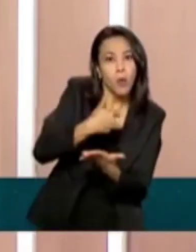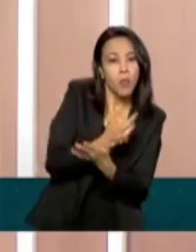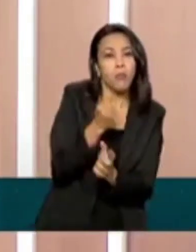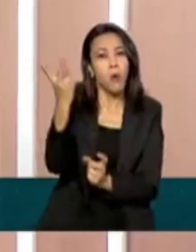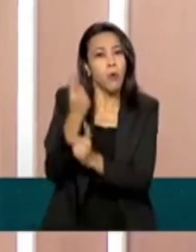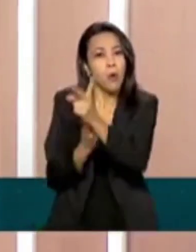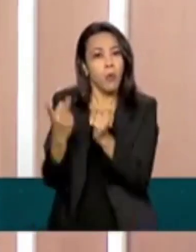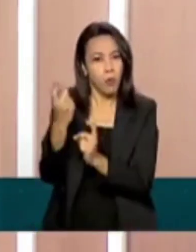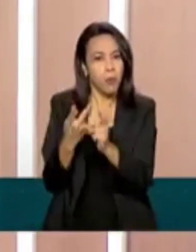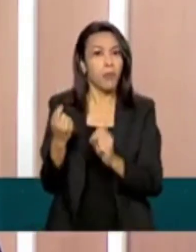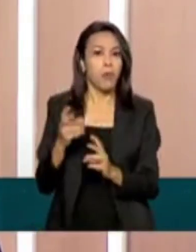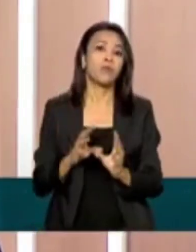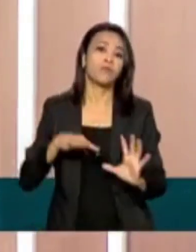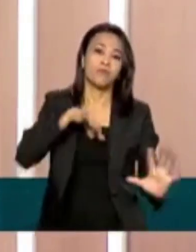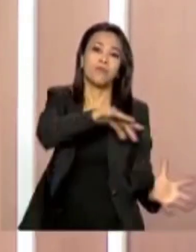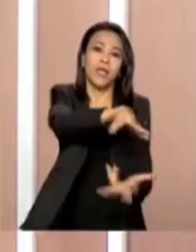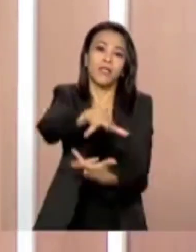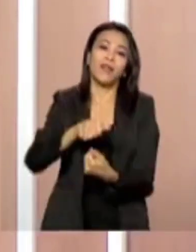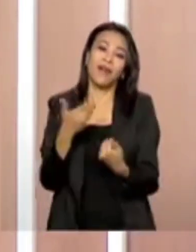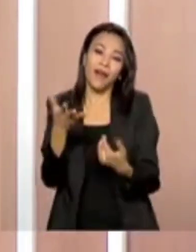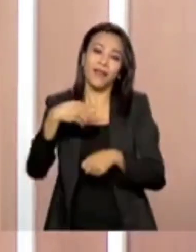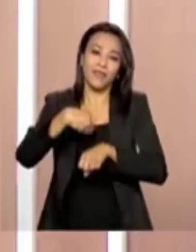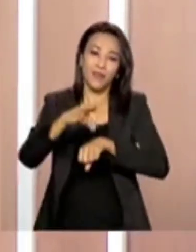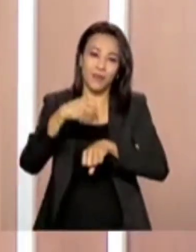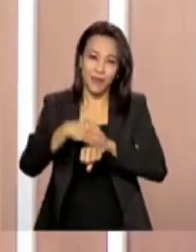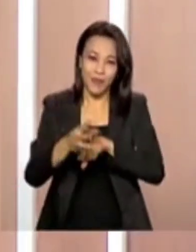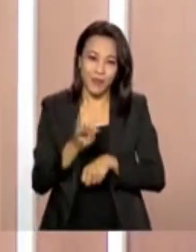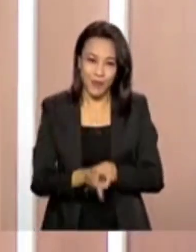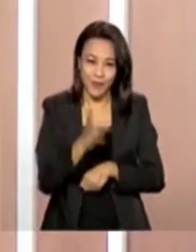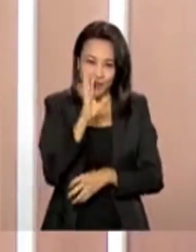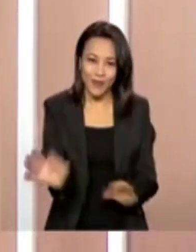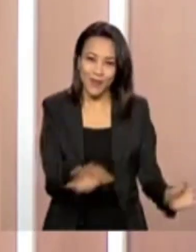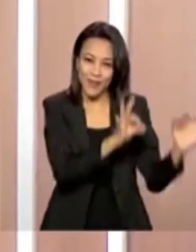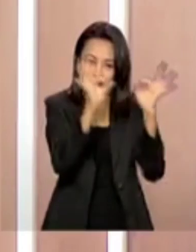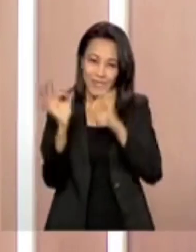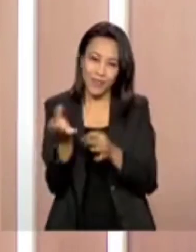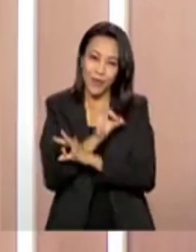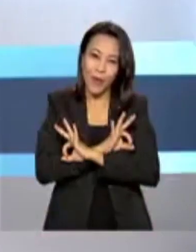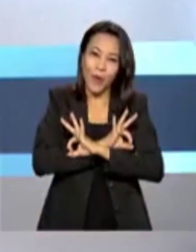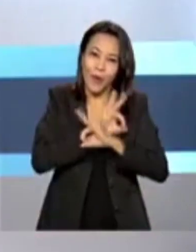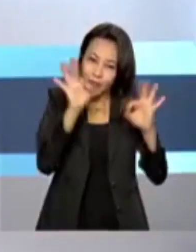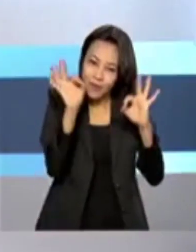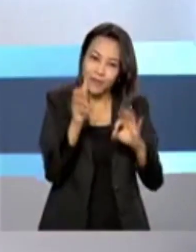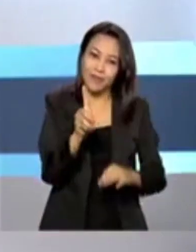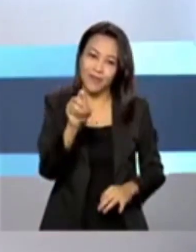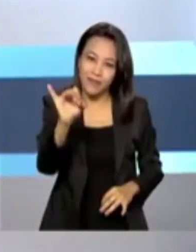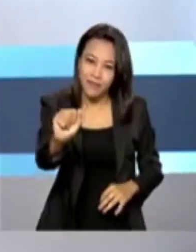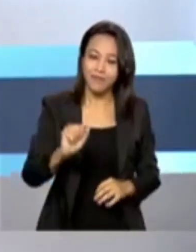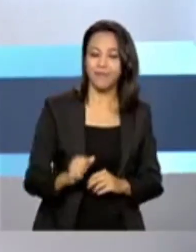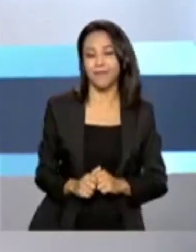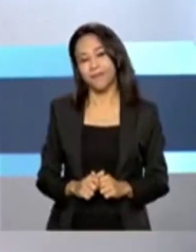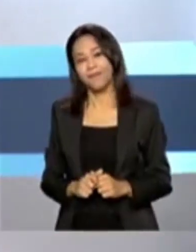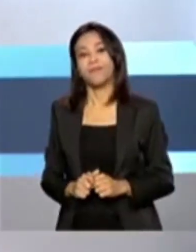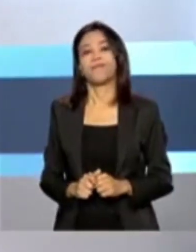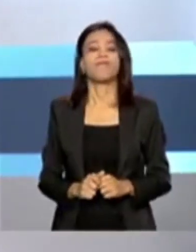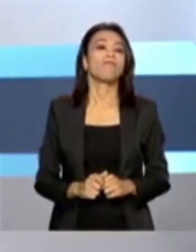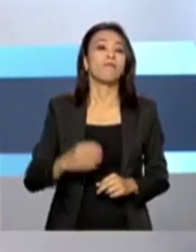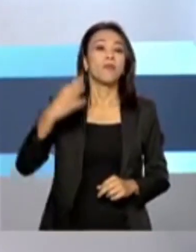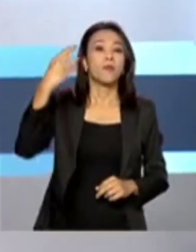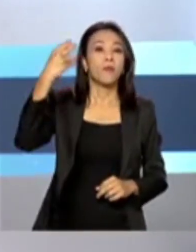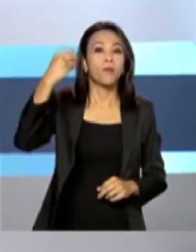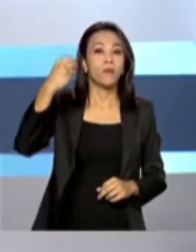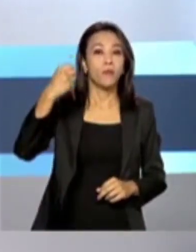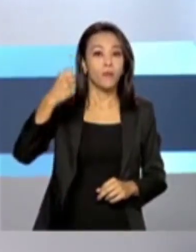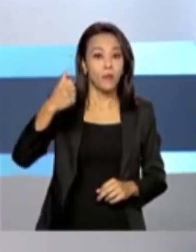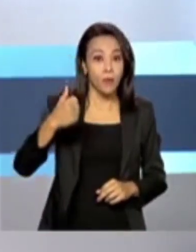no mercado internacional. Essa informação que nós tínhamos para você hoje, continue conosco e tenha um ótimo dia. E pela 14ª